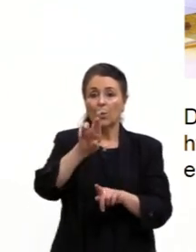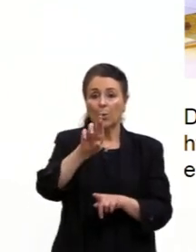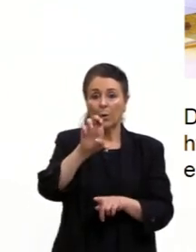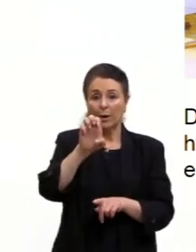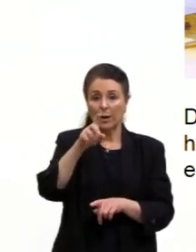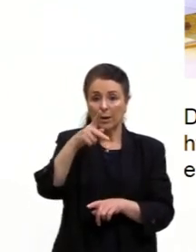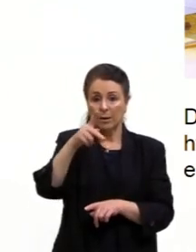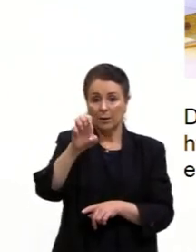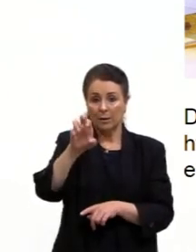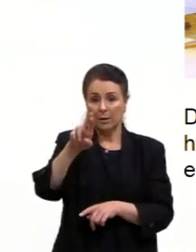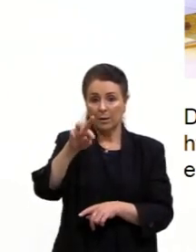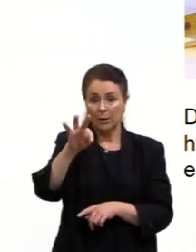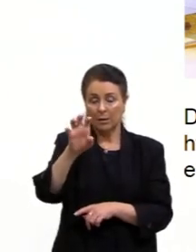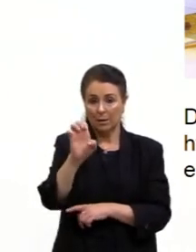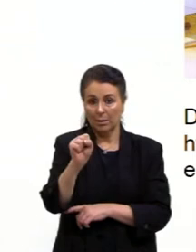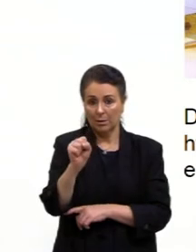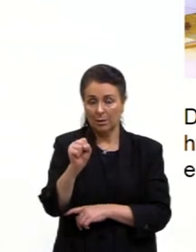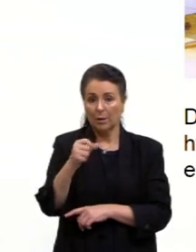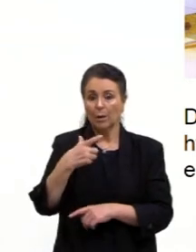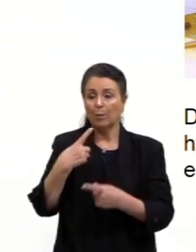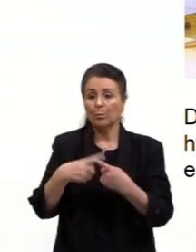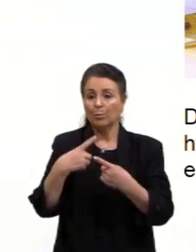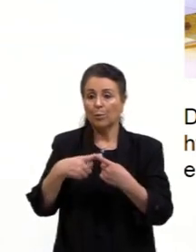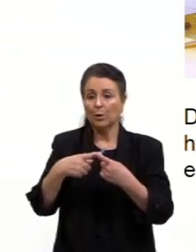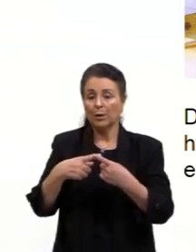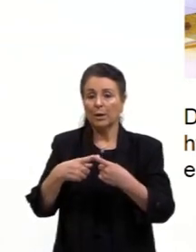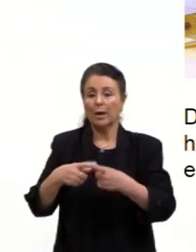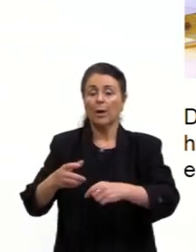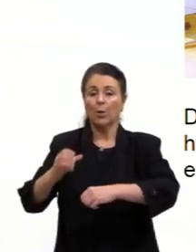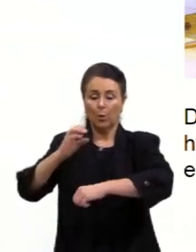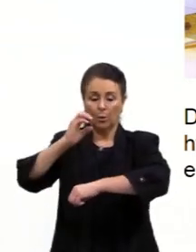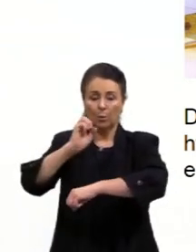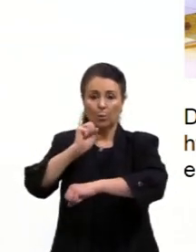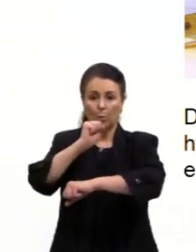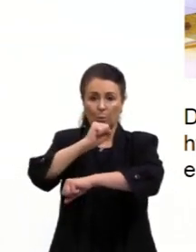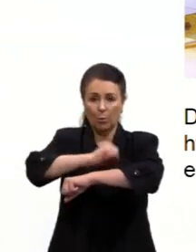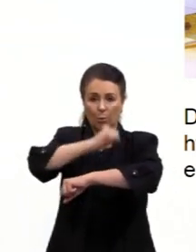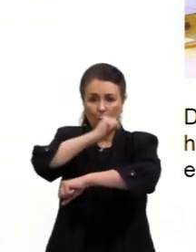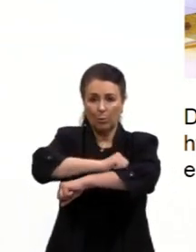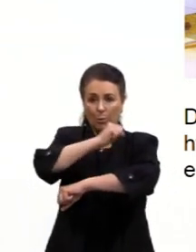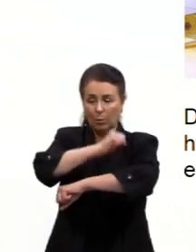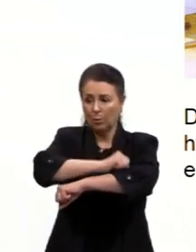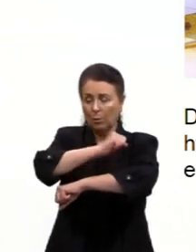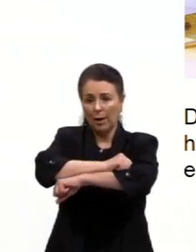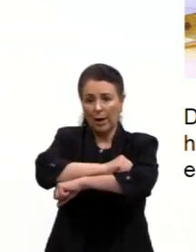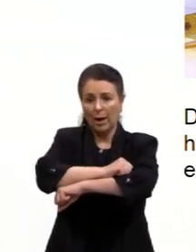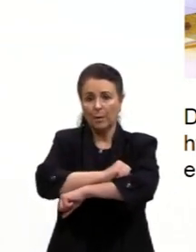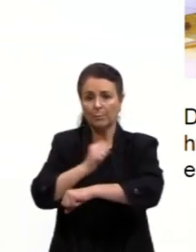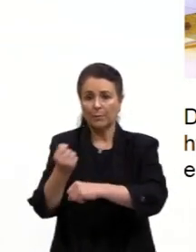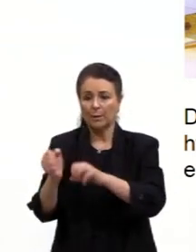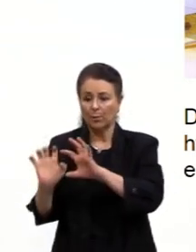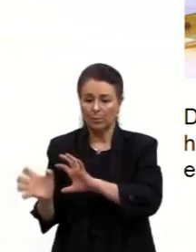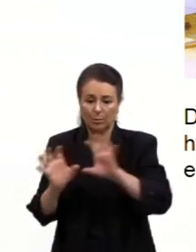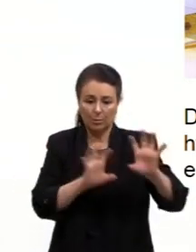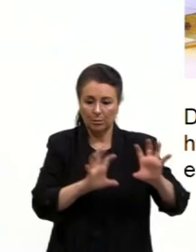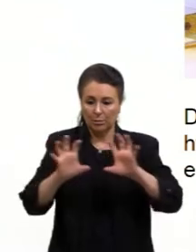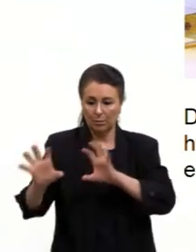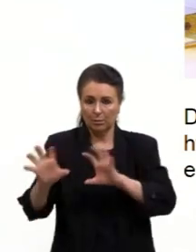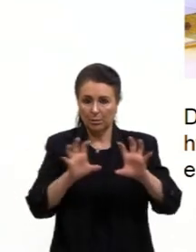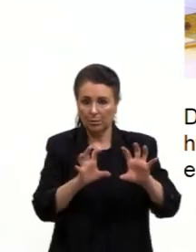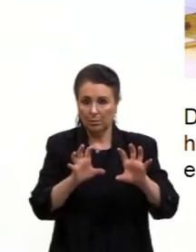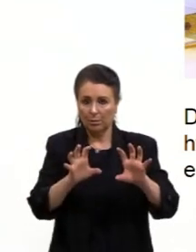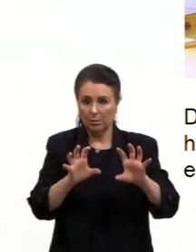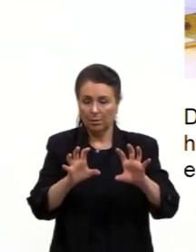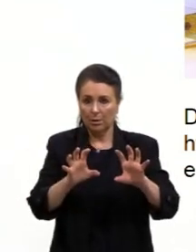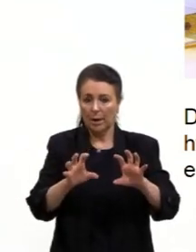eu acho muito interessante porque o rap tem gente que fala que rap é uma sigla para ritmo e poesia, ritmo and